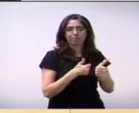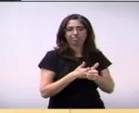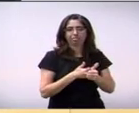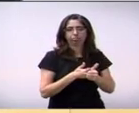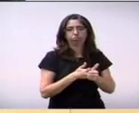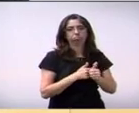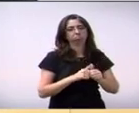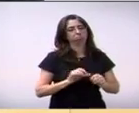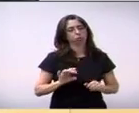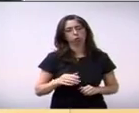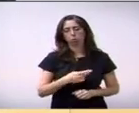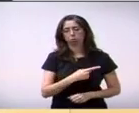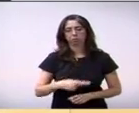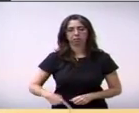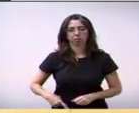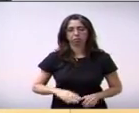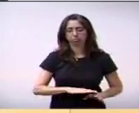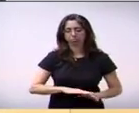Qual a palavra para vereador, Ângelo Duarte?